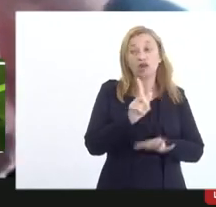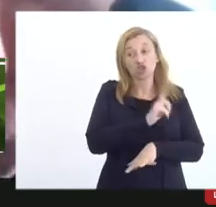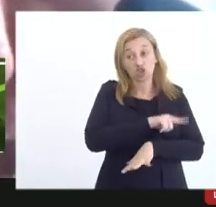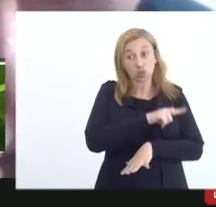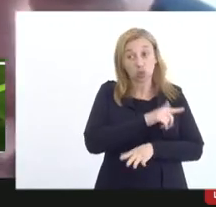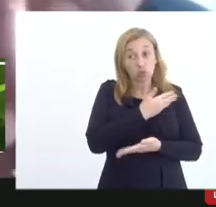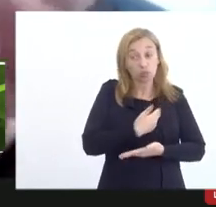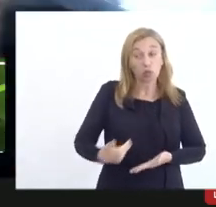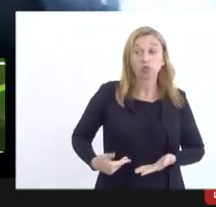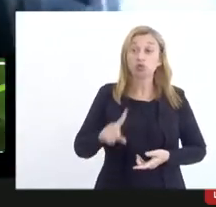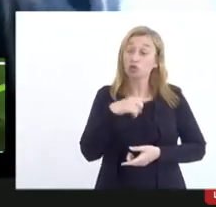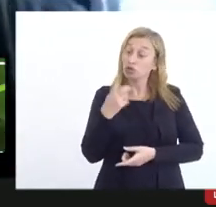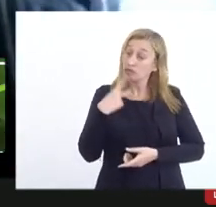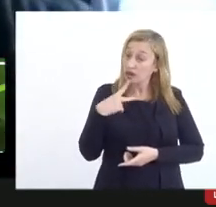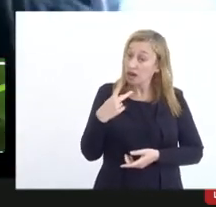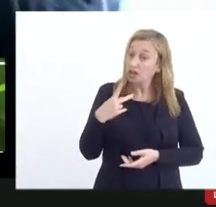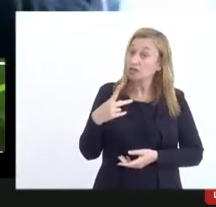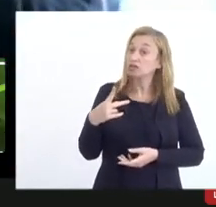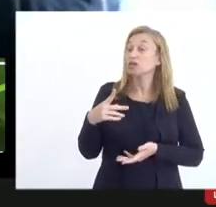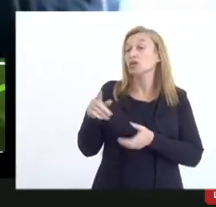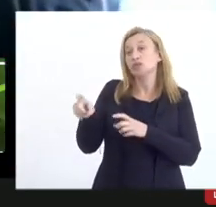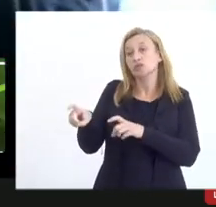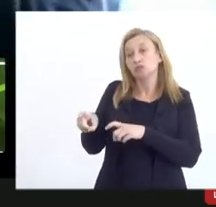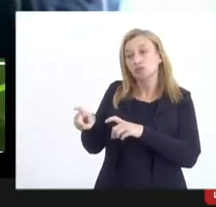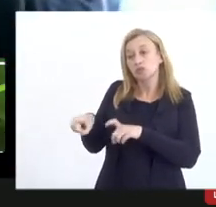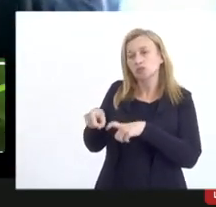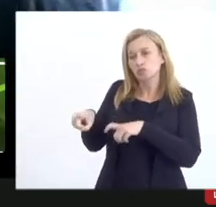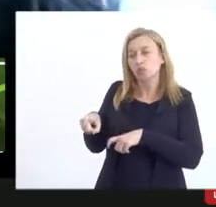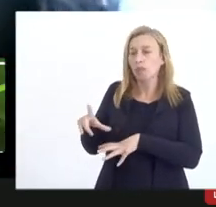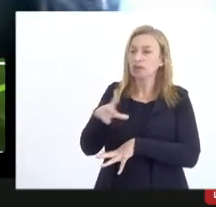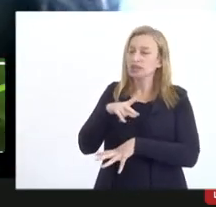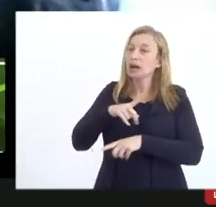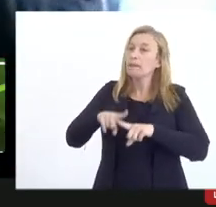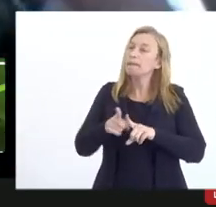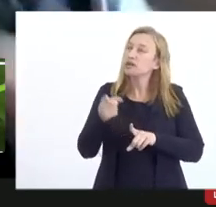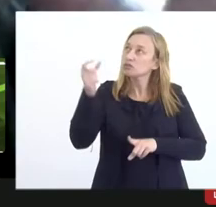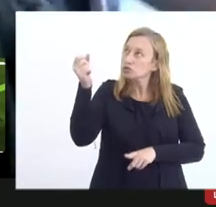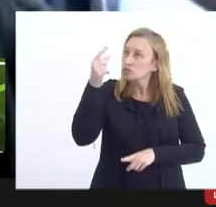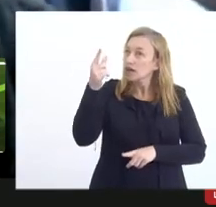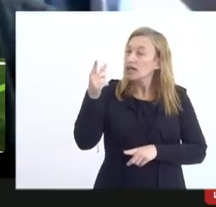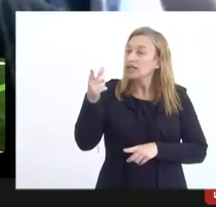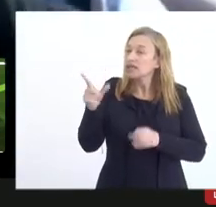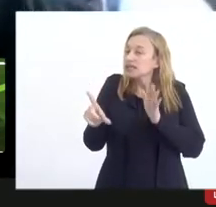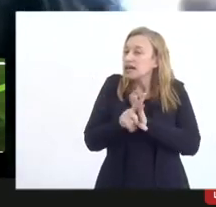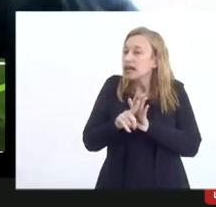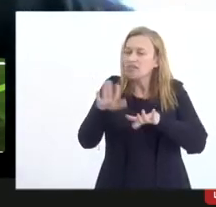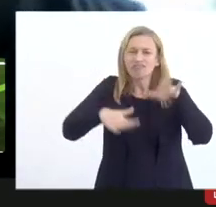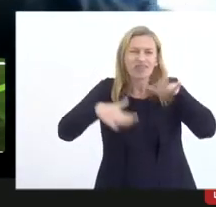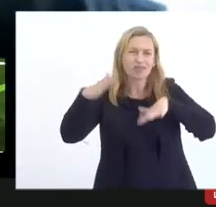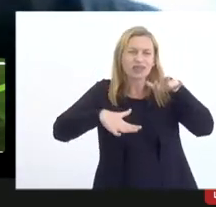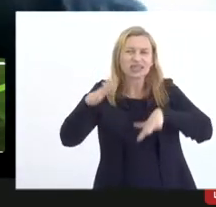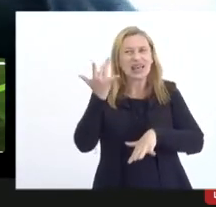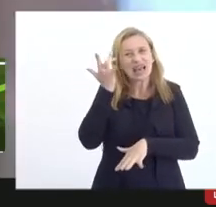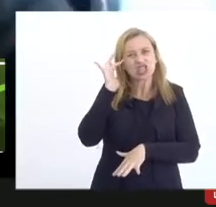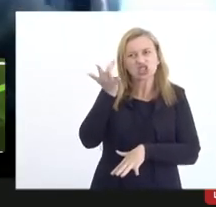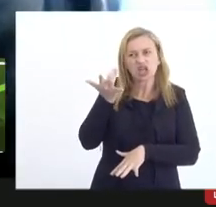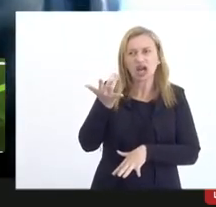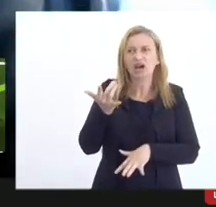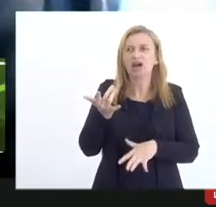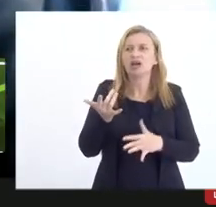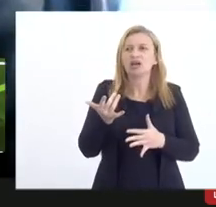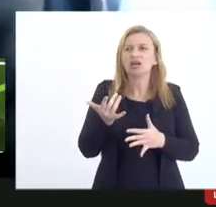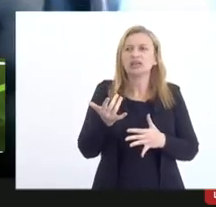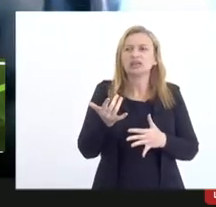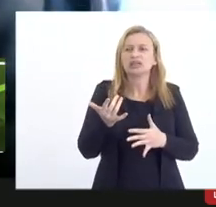produtores privados mas nos inspirarmos nessa lei nova independente da gente achar que